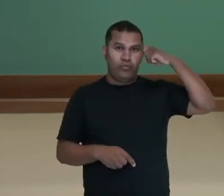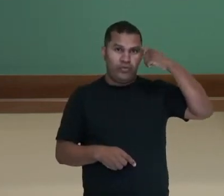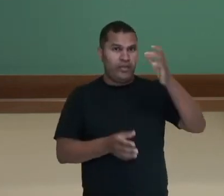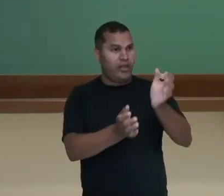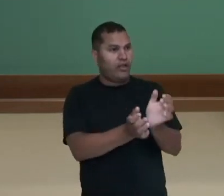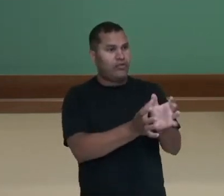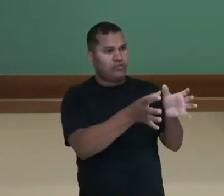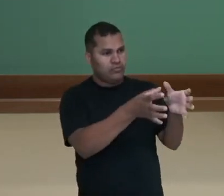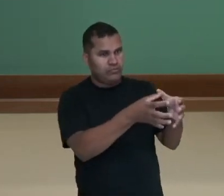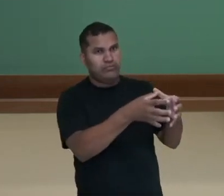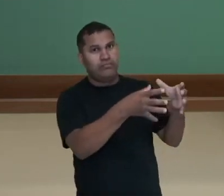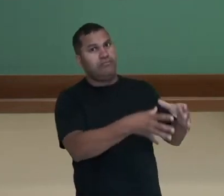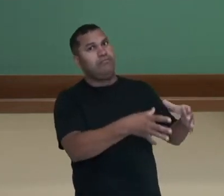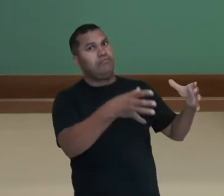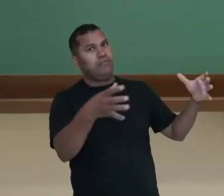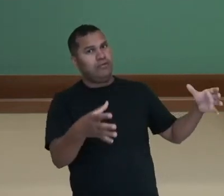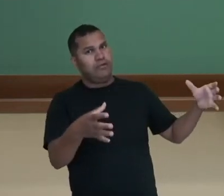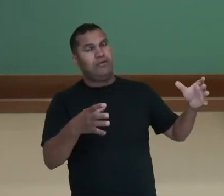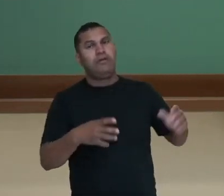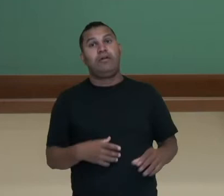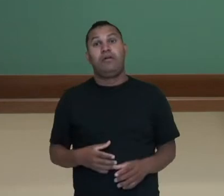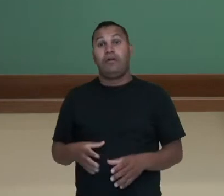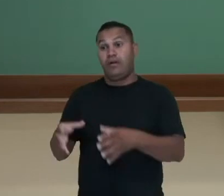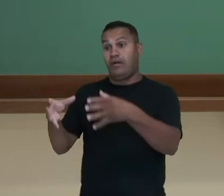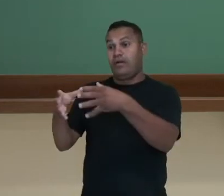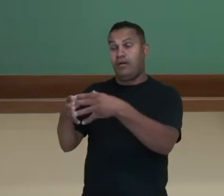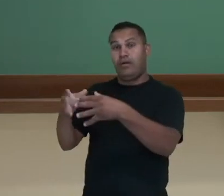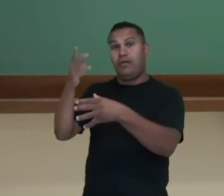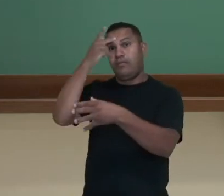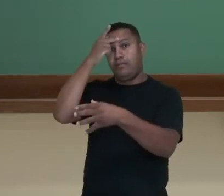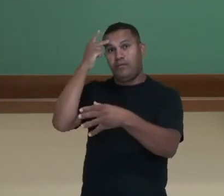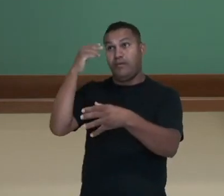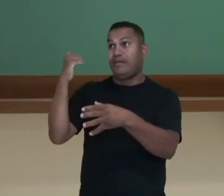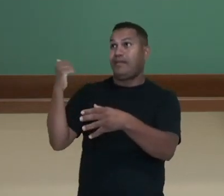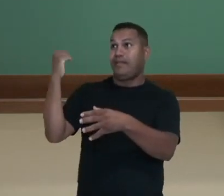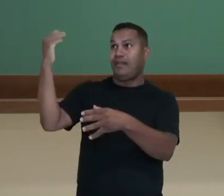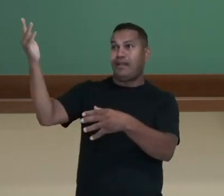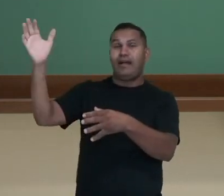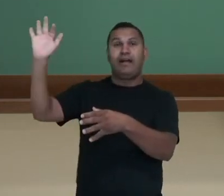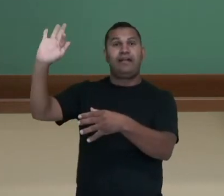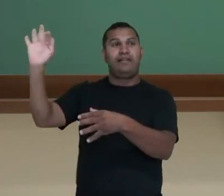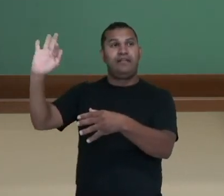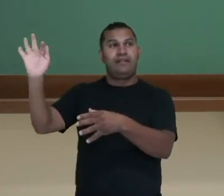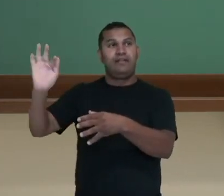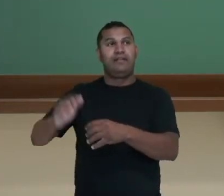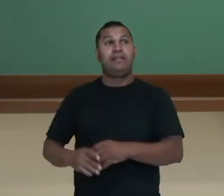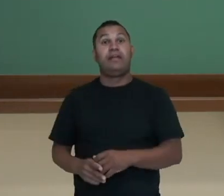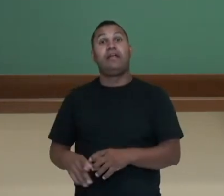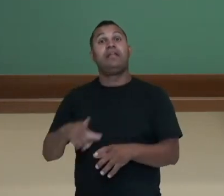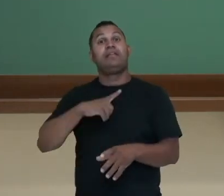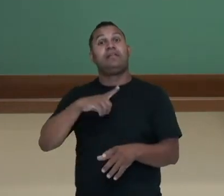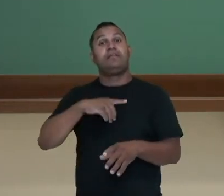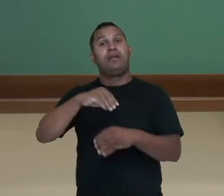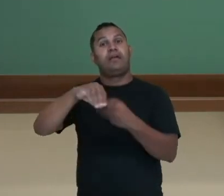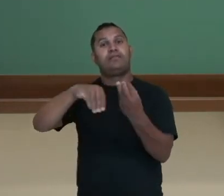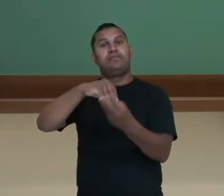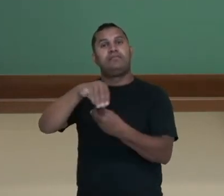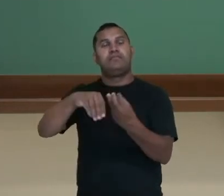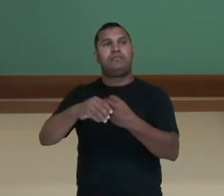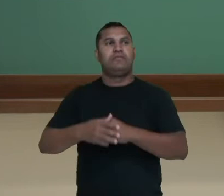brancos. Então, aqui, o Louventure, que vai ser preso, né, quando Napoleão assume o poder na França e vai ser